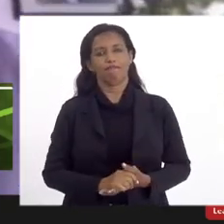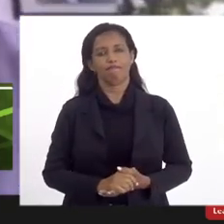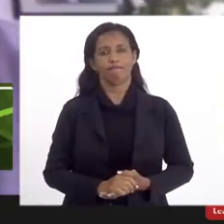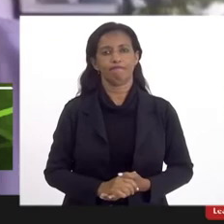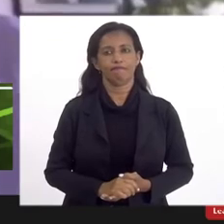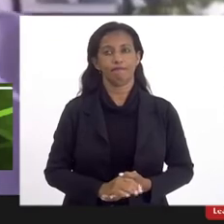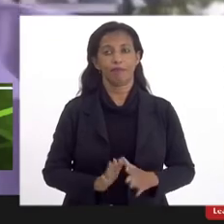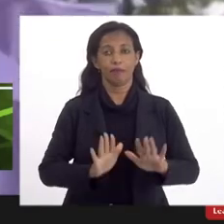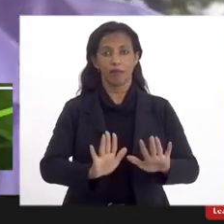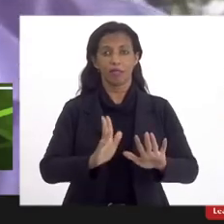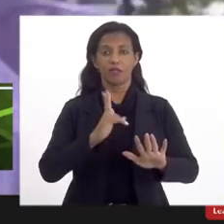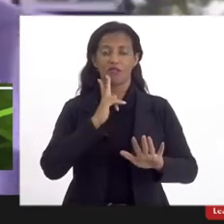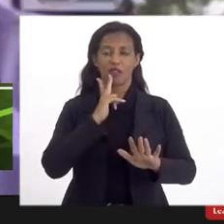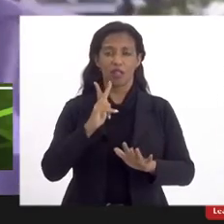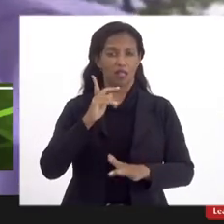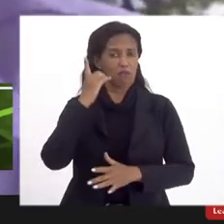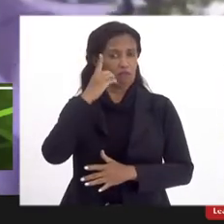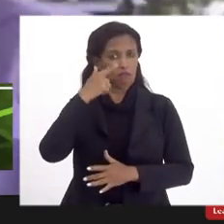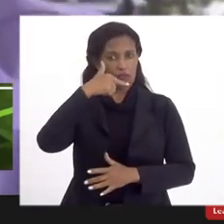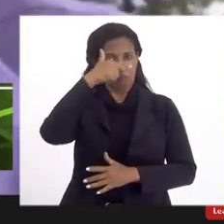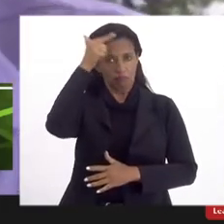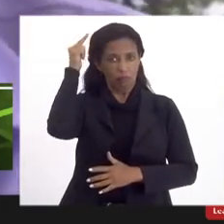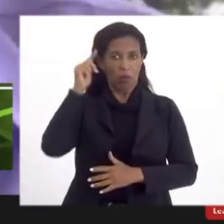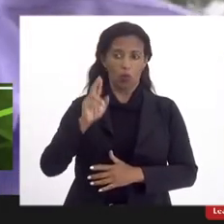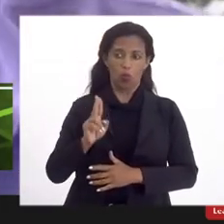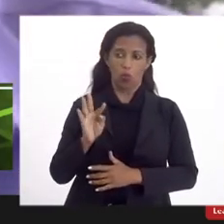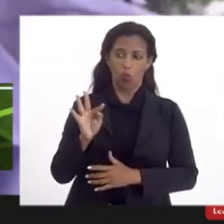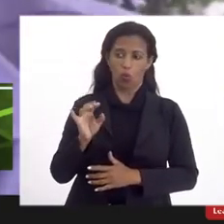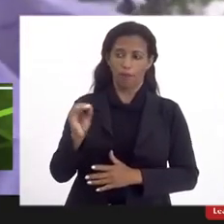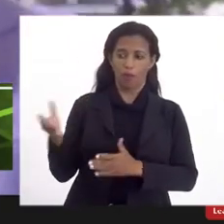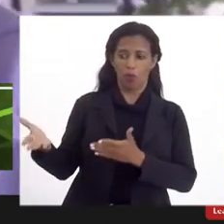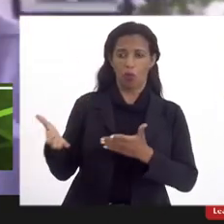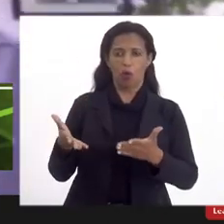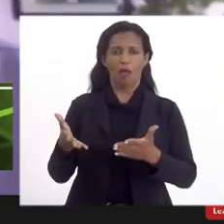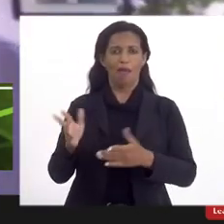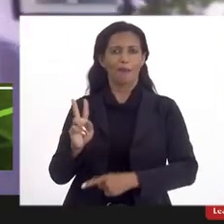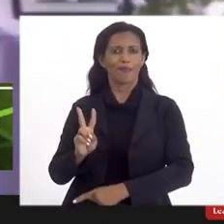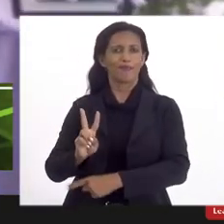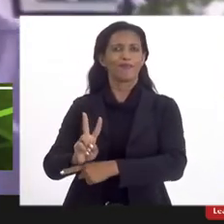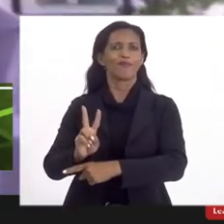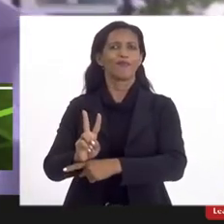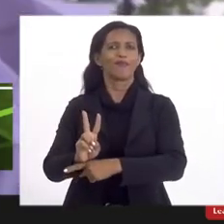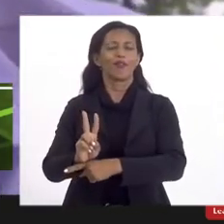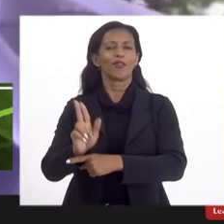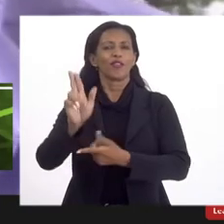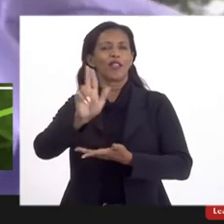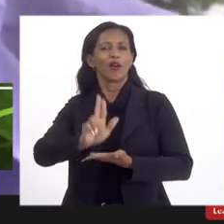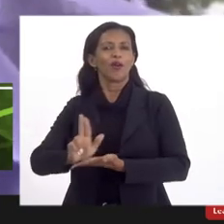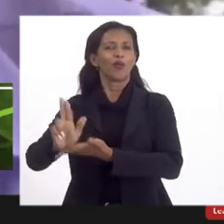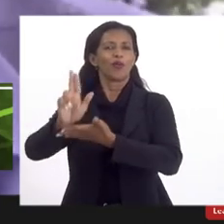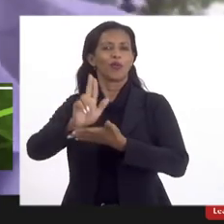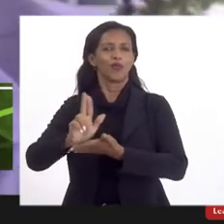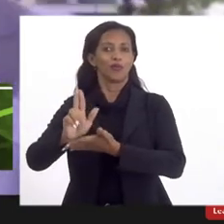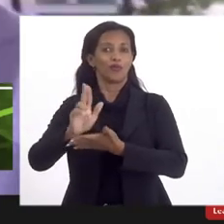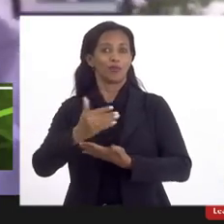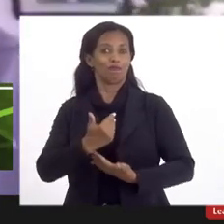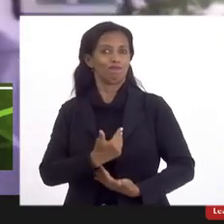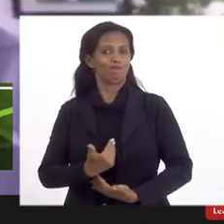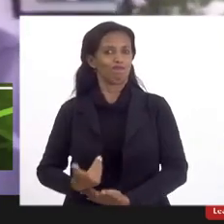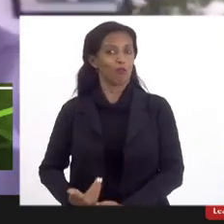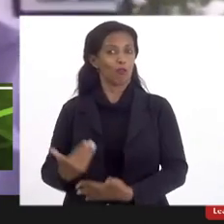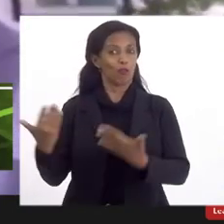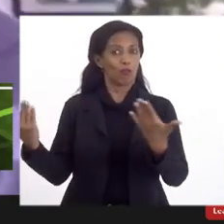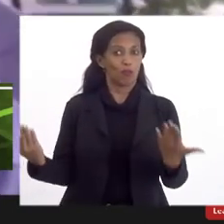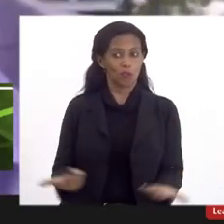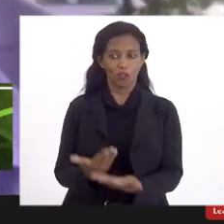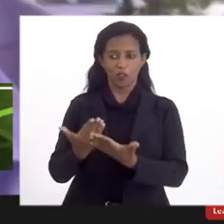mas eu diria deputado Luiz Paulo a utopia atual é a proteção da universidade pública a utopia atual